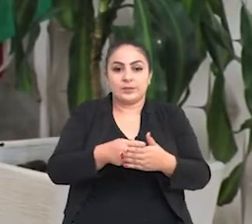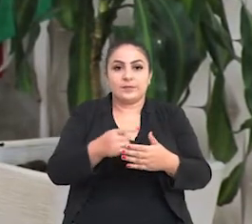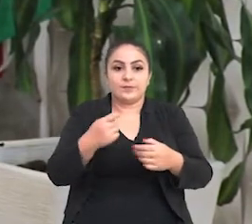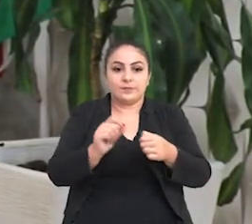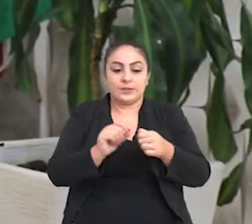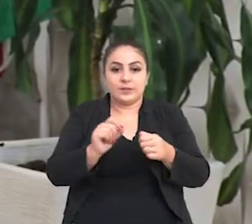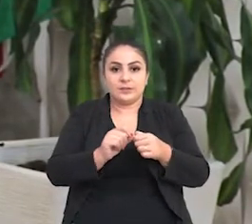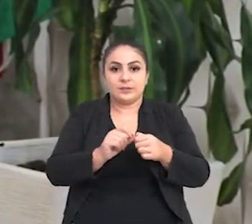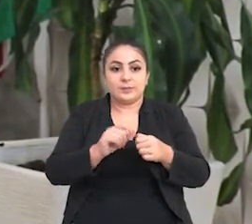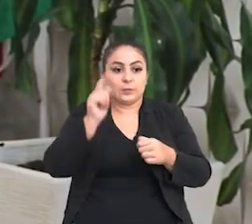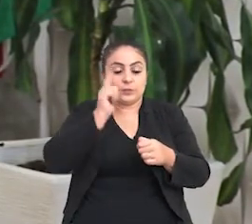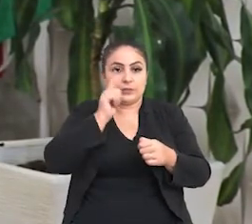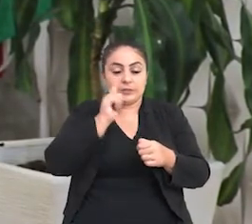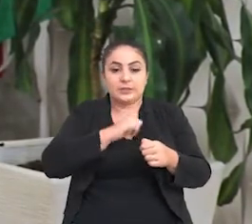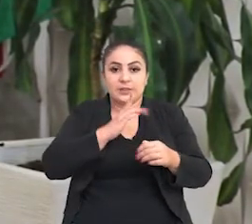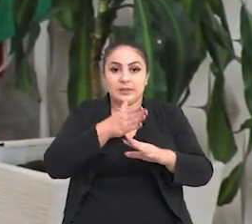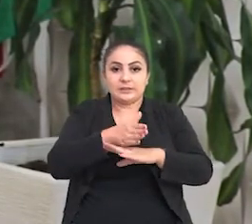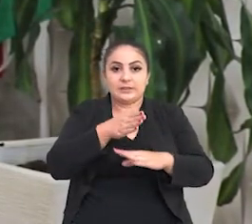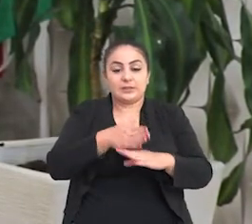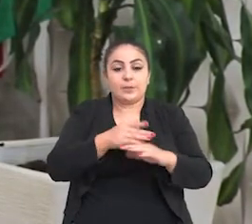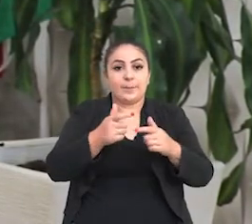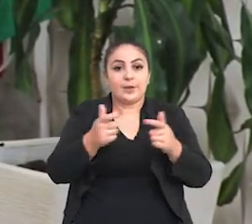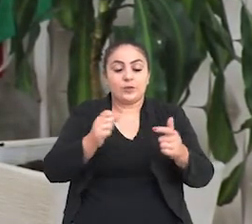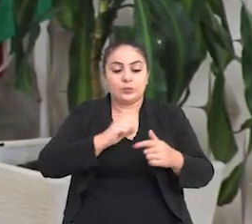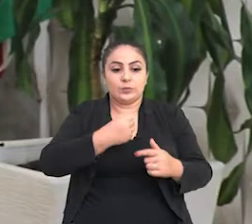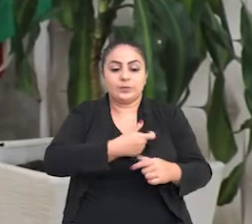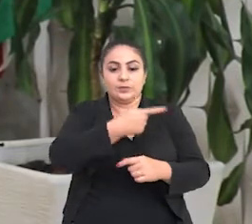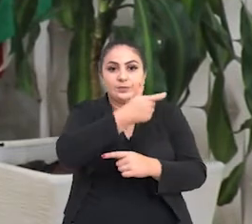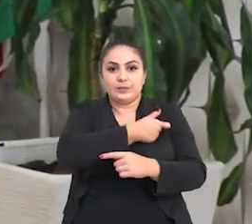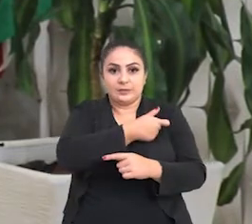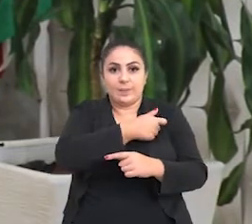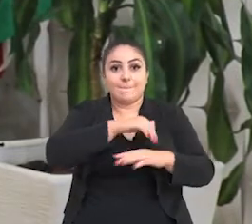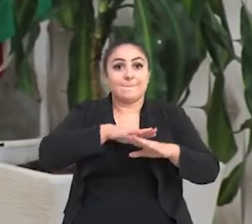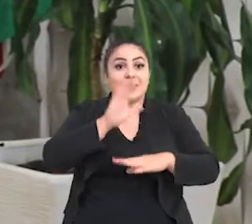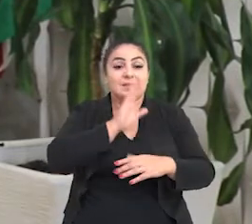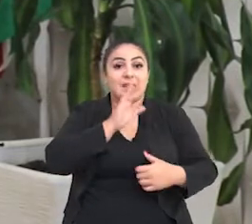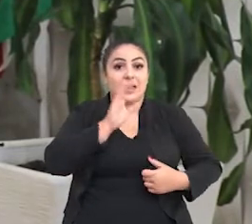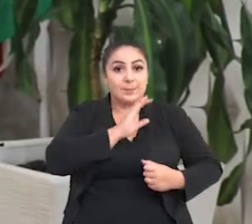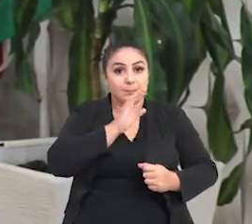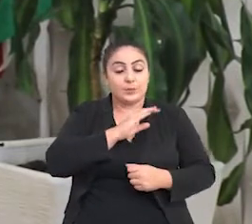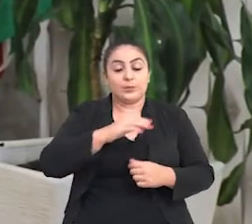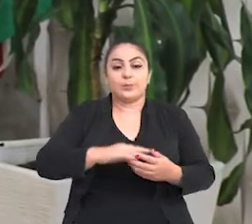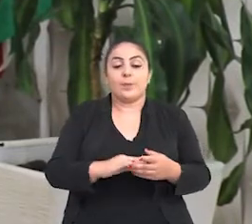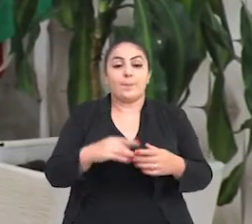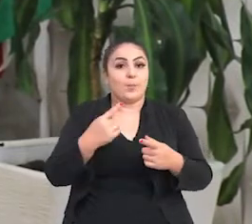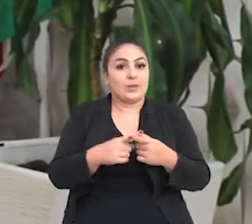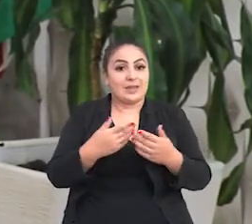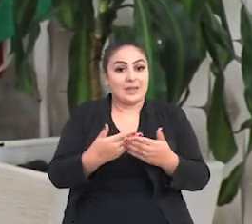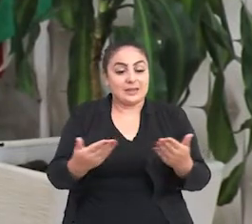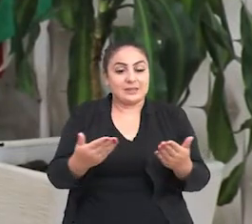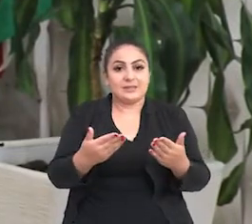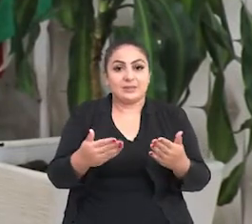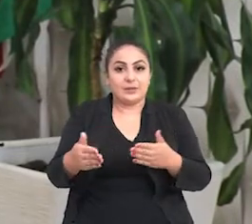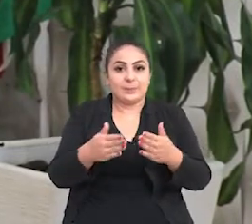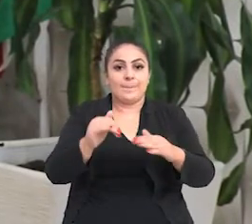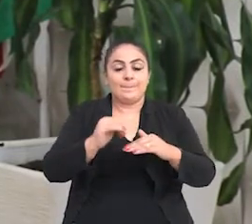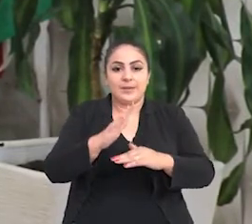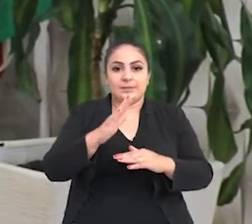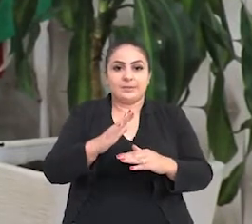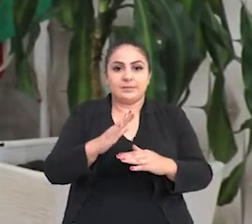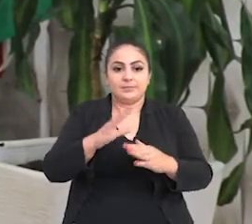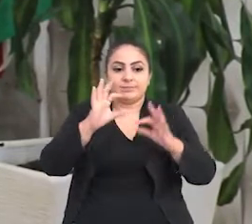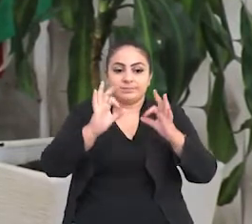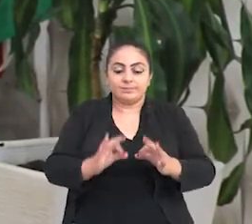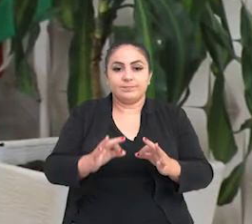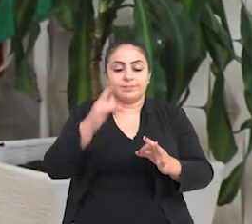pressão que deve ser feita para que tenhamos acesso ao maior número de vacinas o mais rápido possível, porque este é o caminho